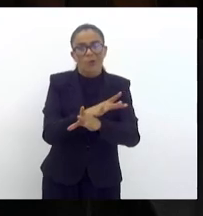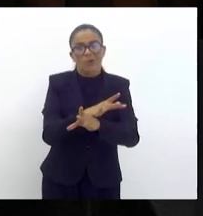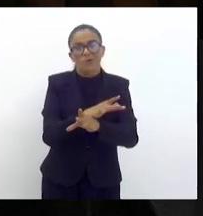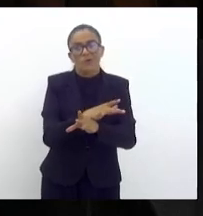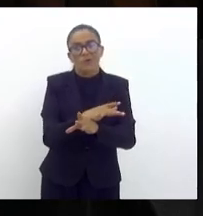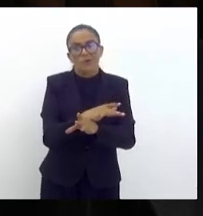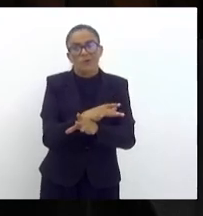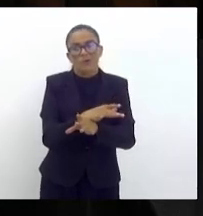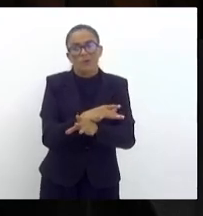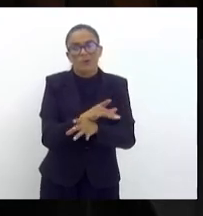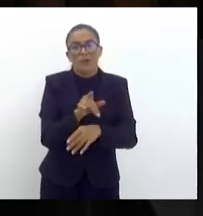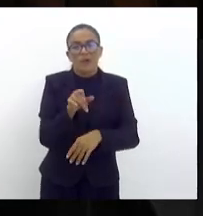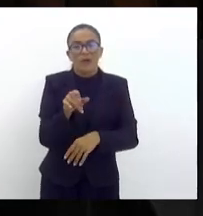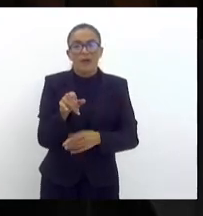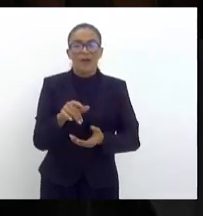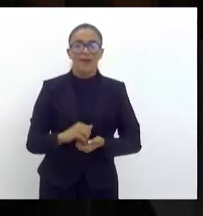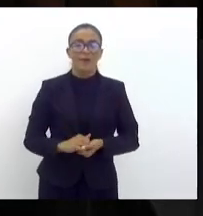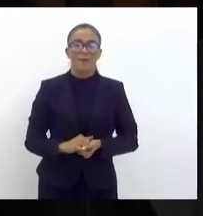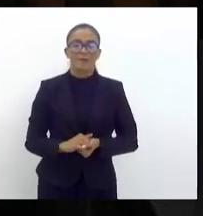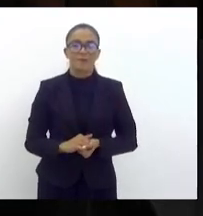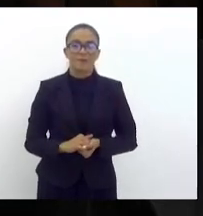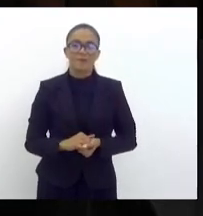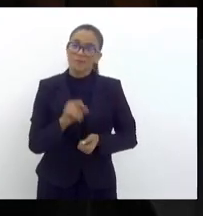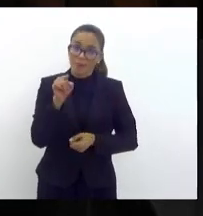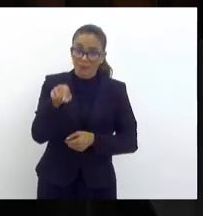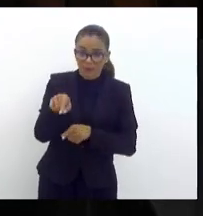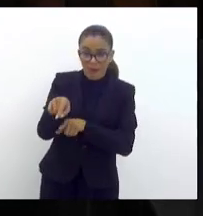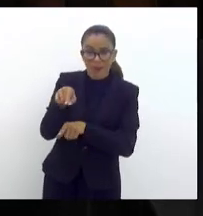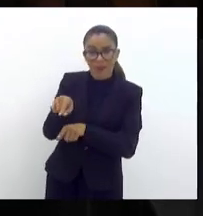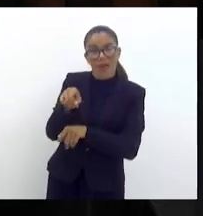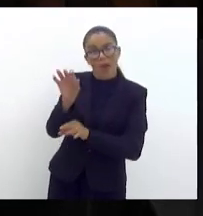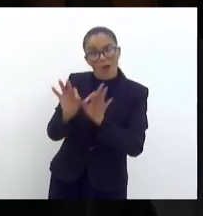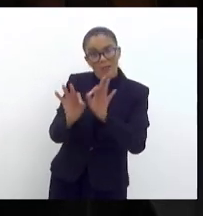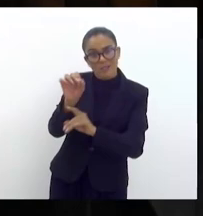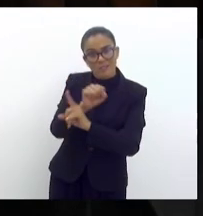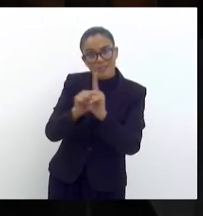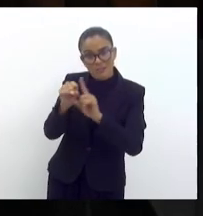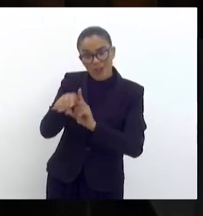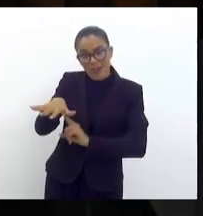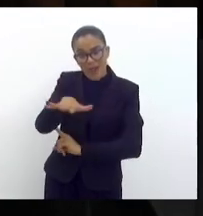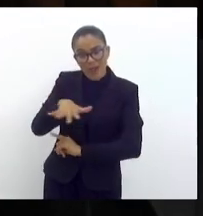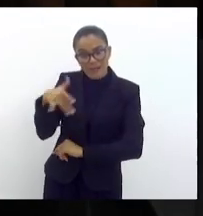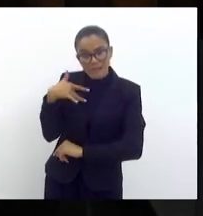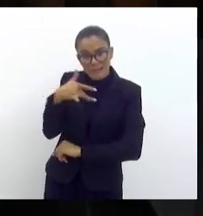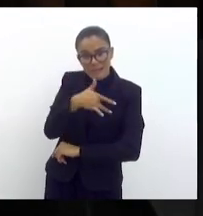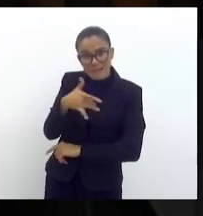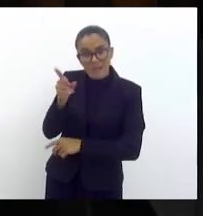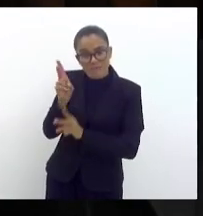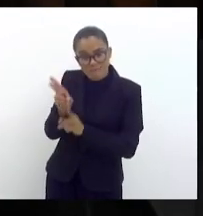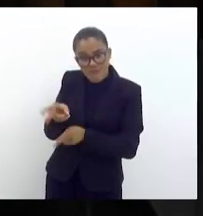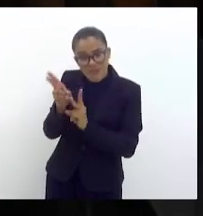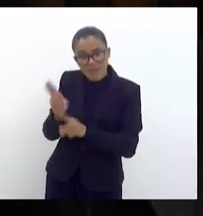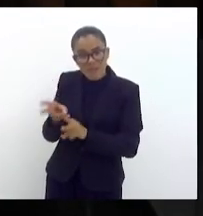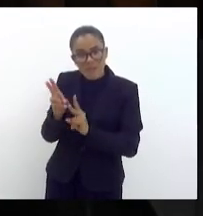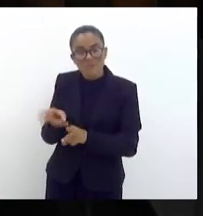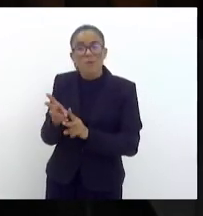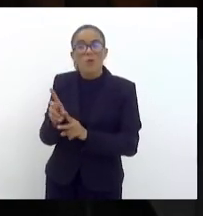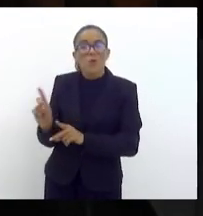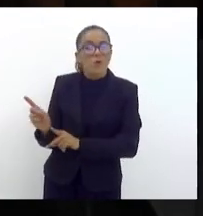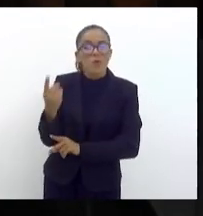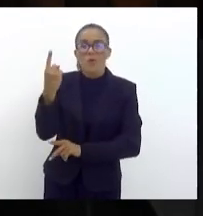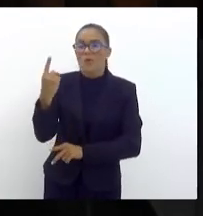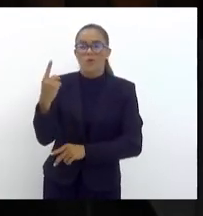que foi exatamente organização social na área da saúde um dos